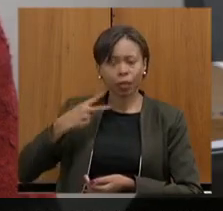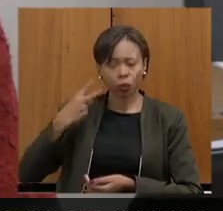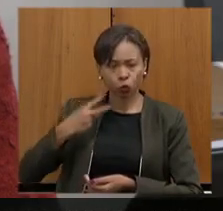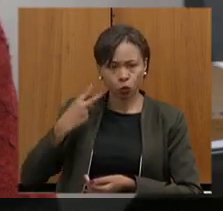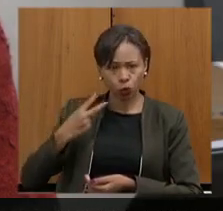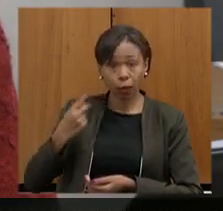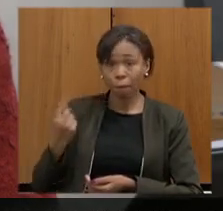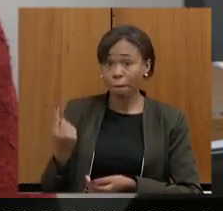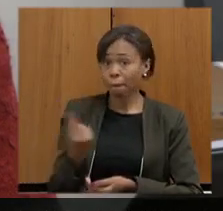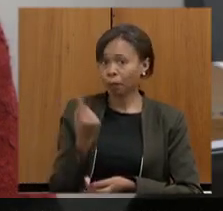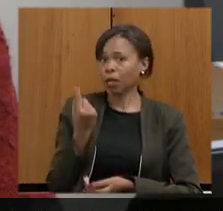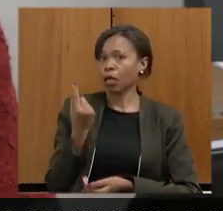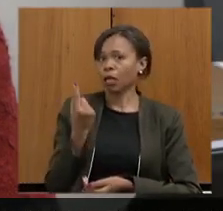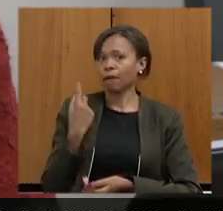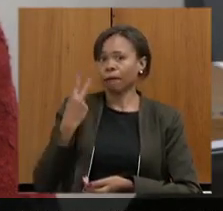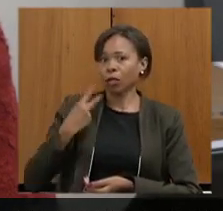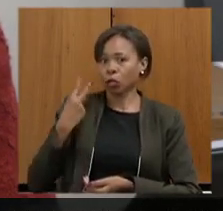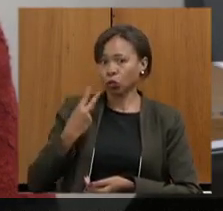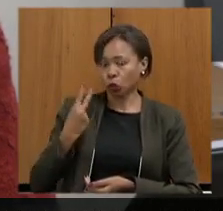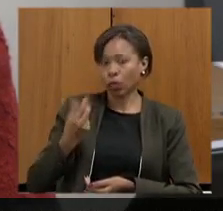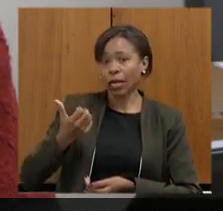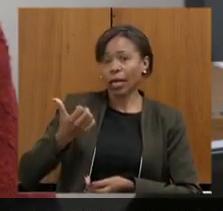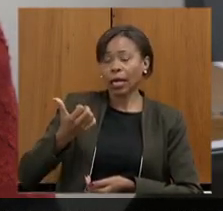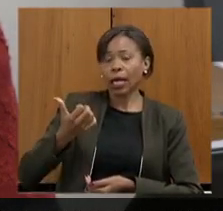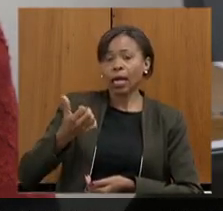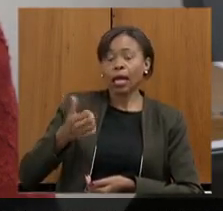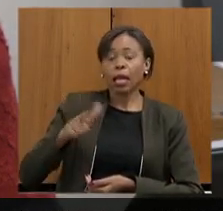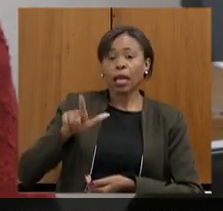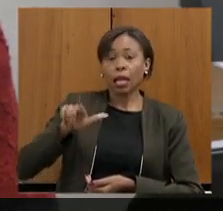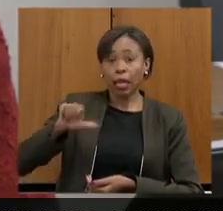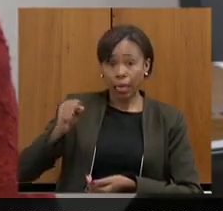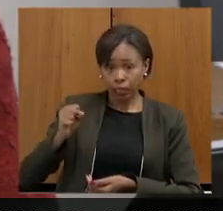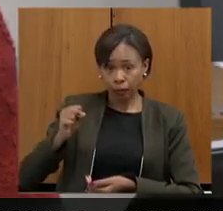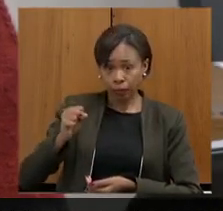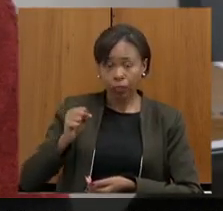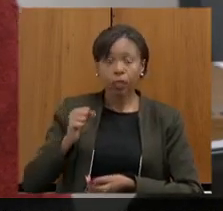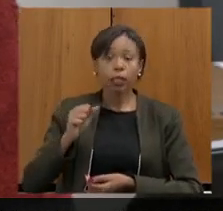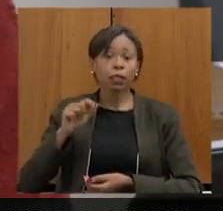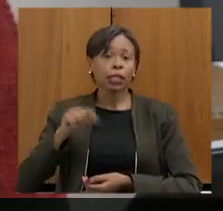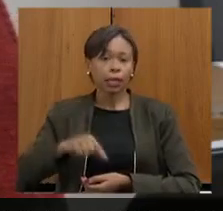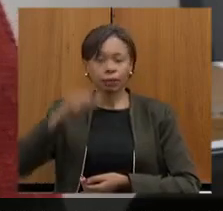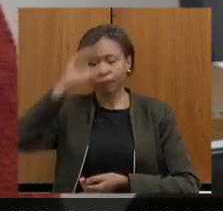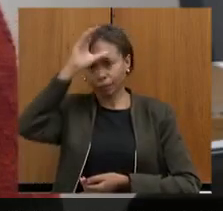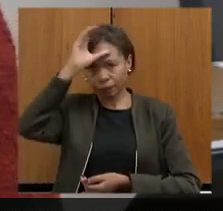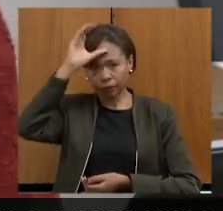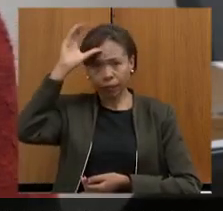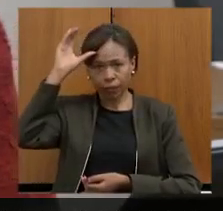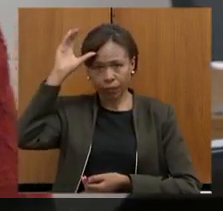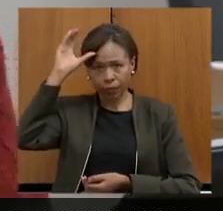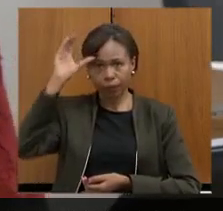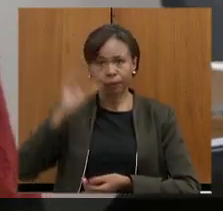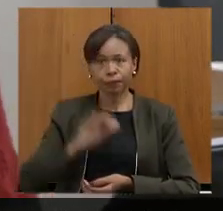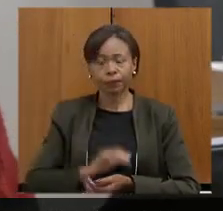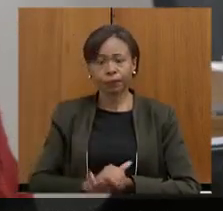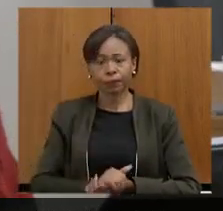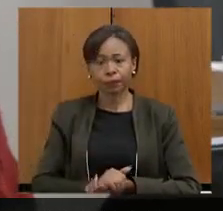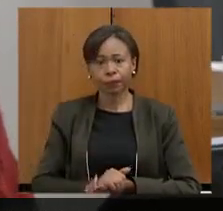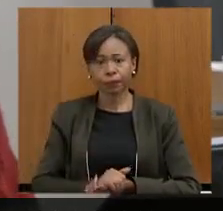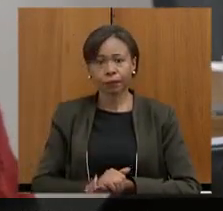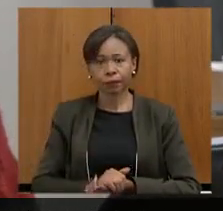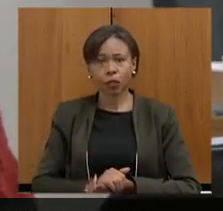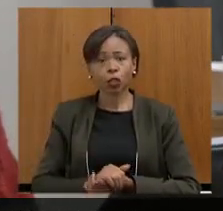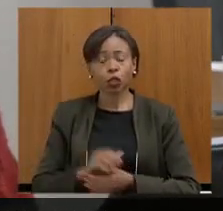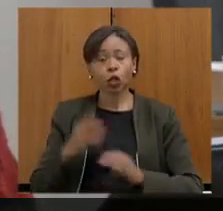primeira vereadora assumidamente lésbica da Câmara Municipal de Belo Horizonte nesse dia do